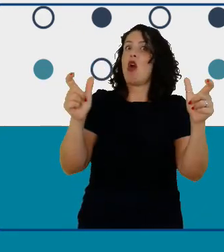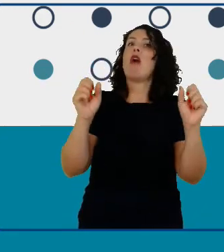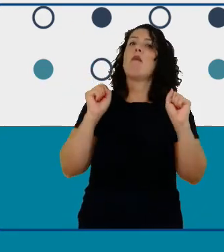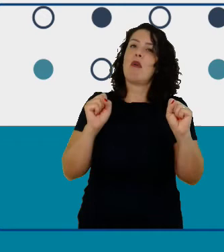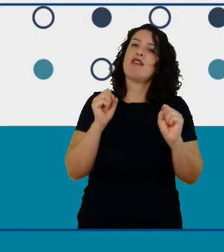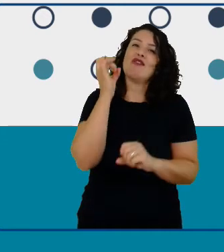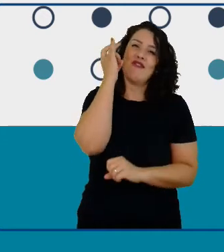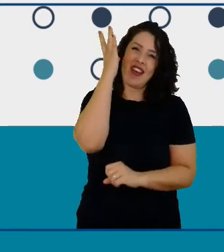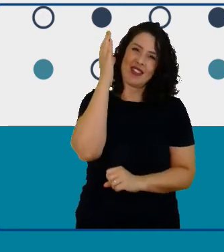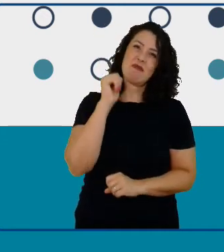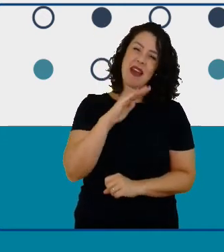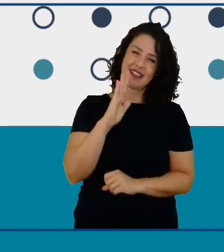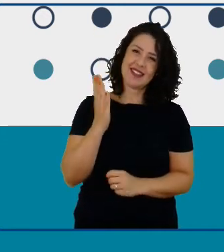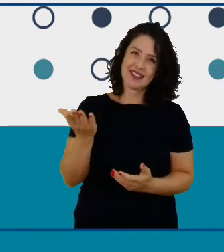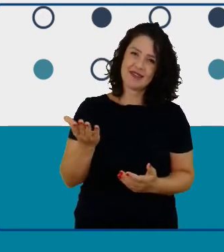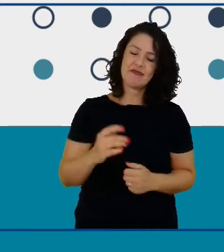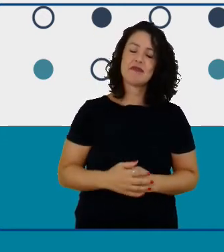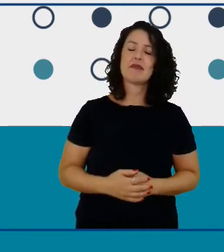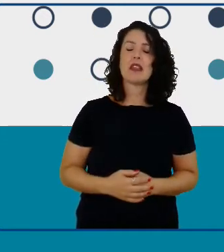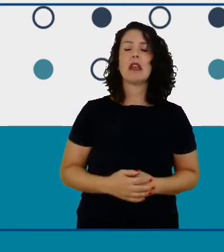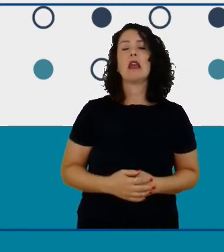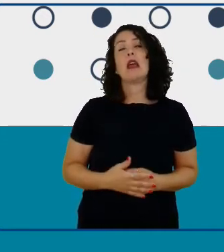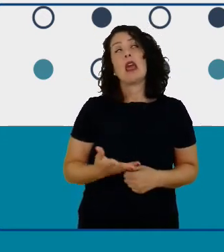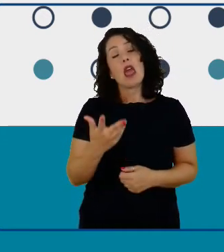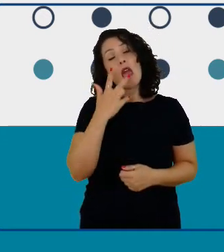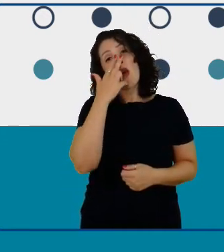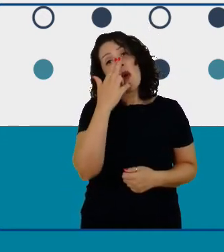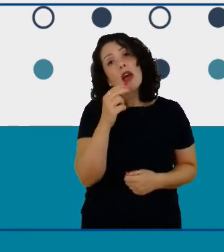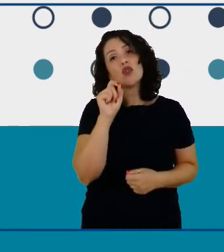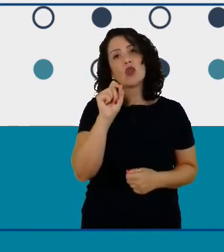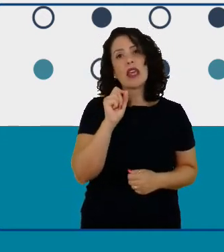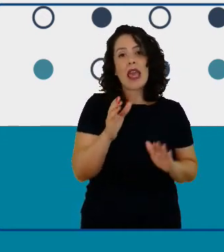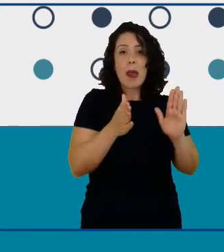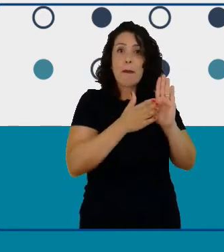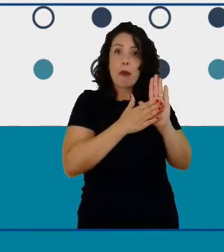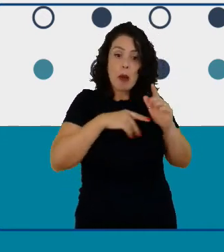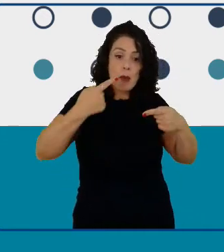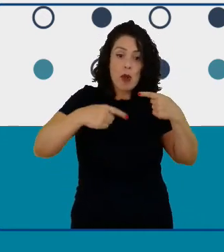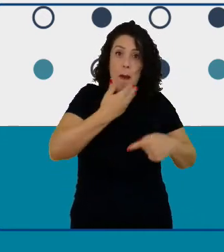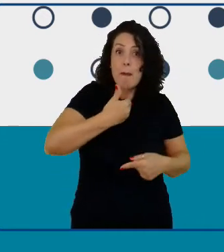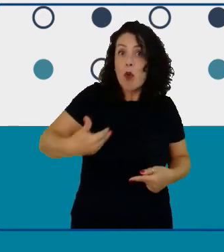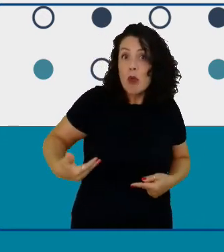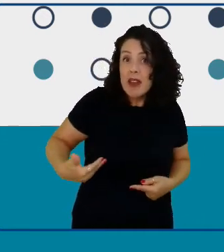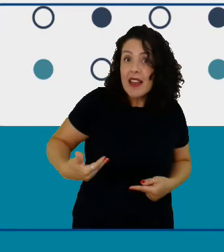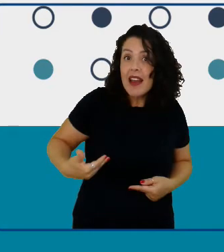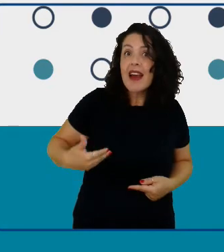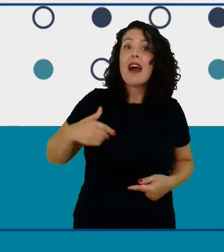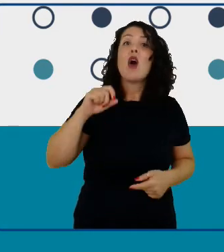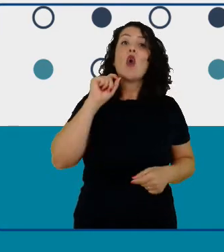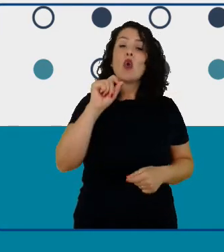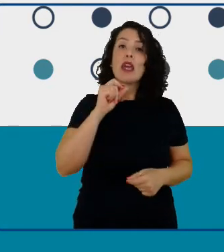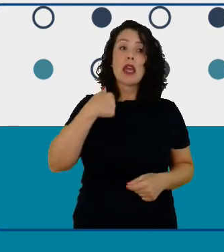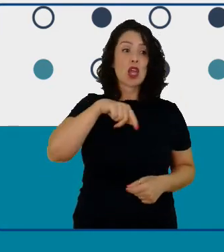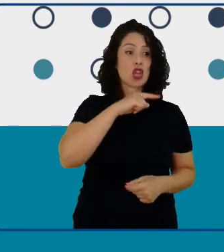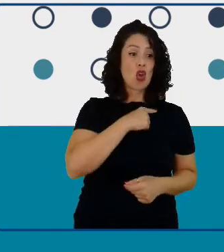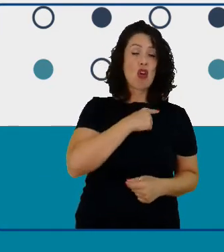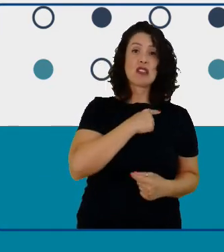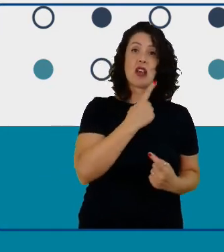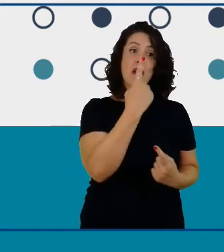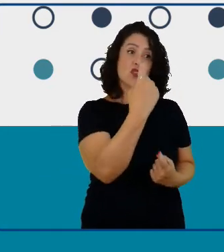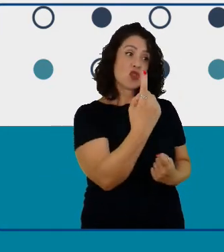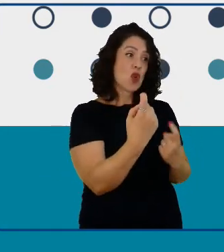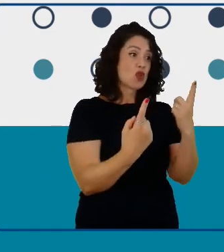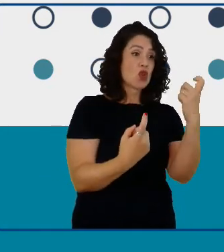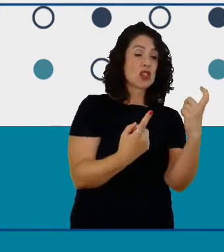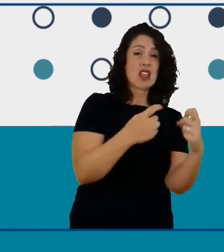o estabelecimento de políticas públicas faz com que as ações não sejam pontuais e não sejam